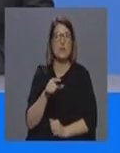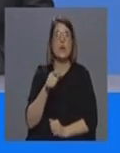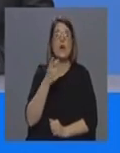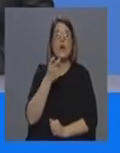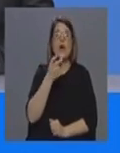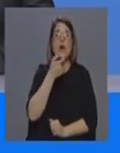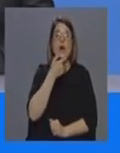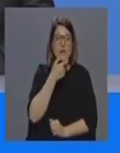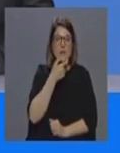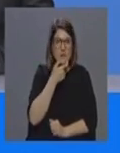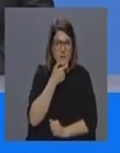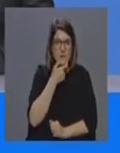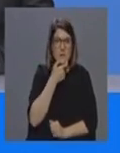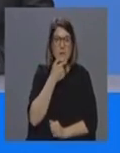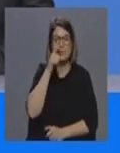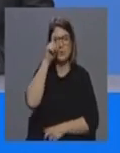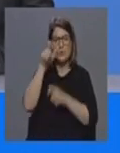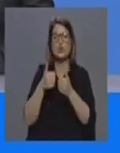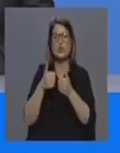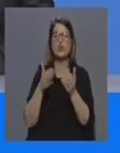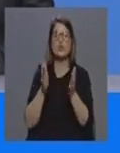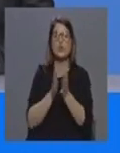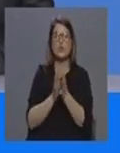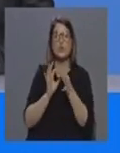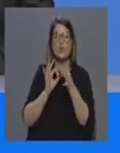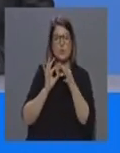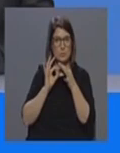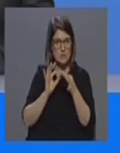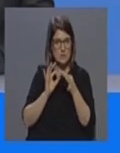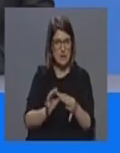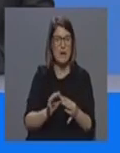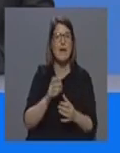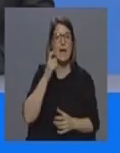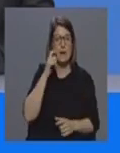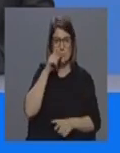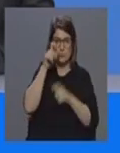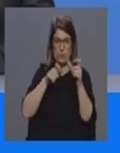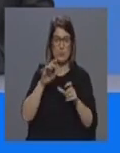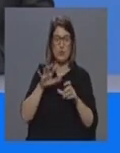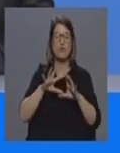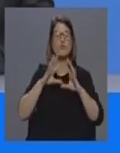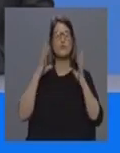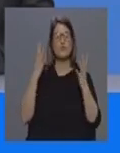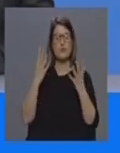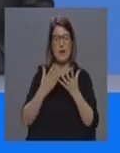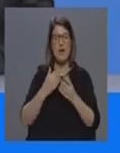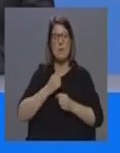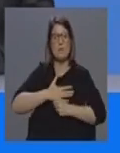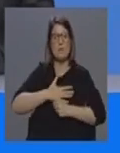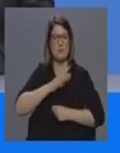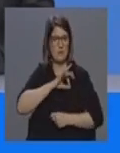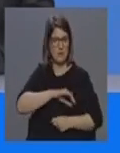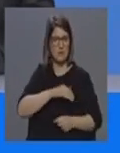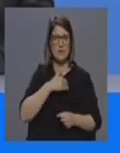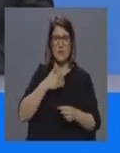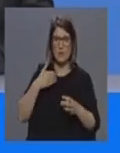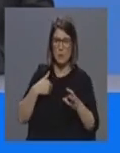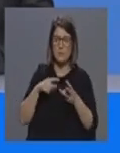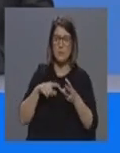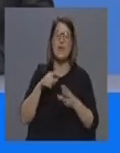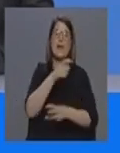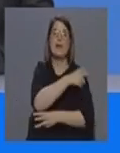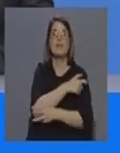mediante a colaboração de todos população em geral profissionais de saúde entidades